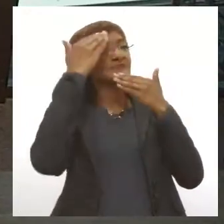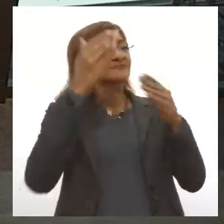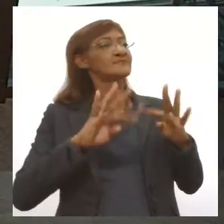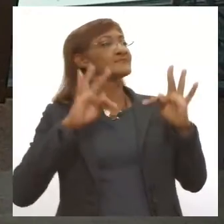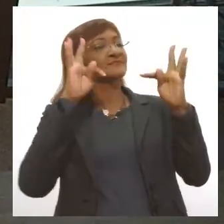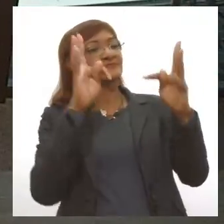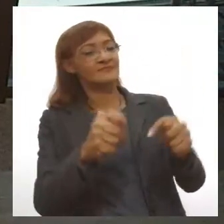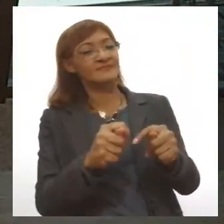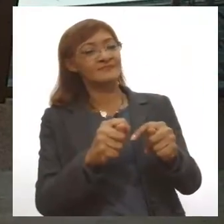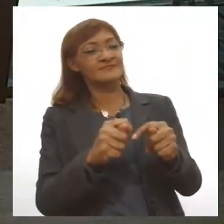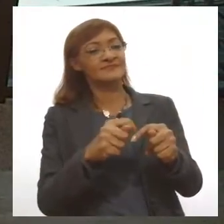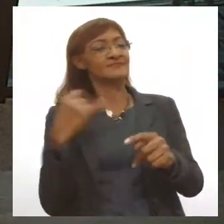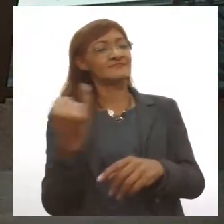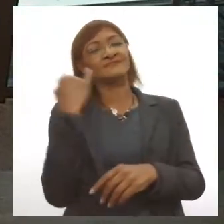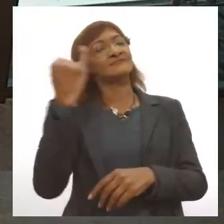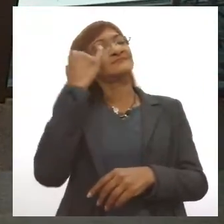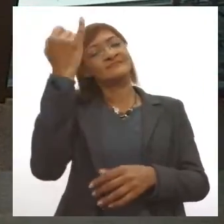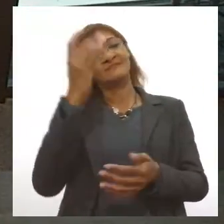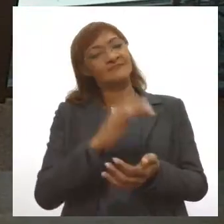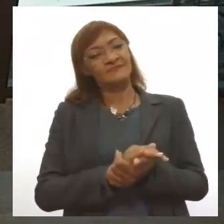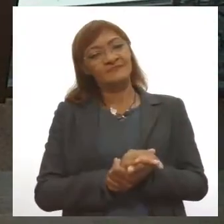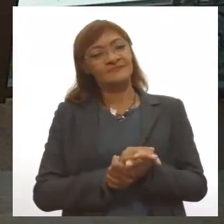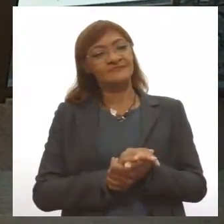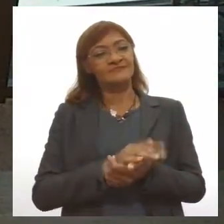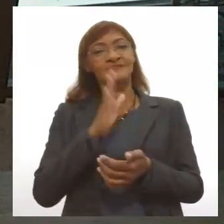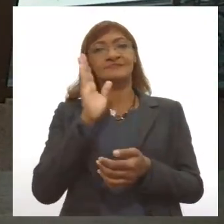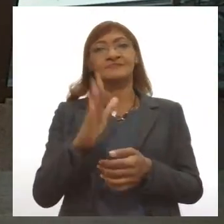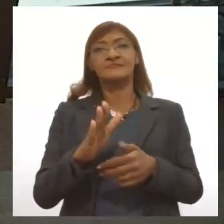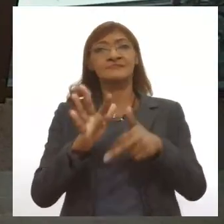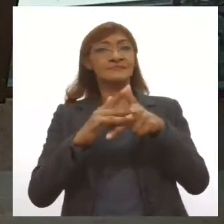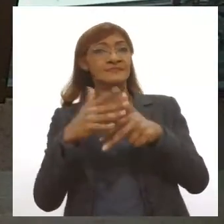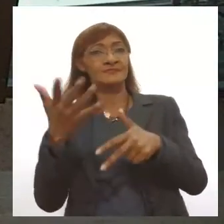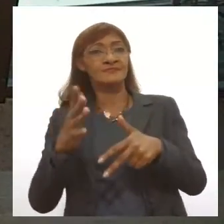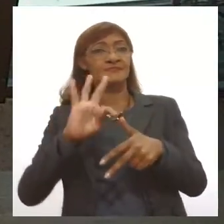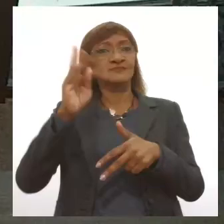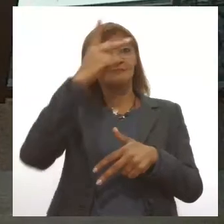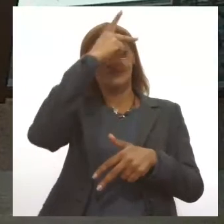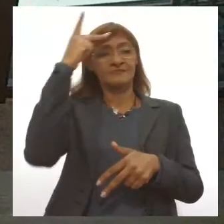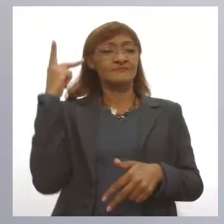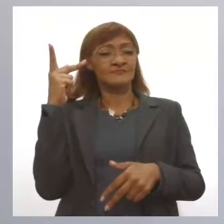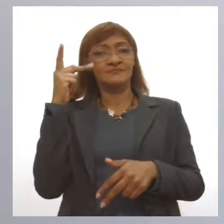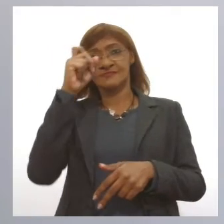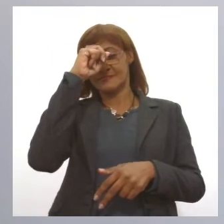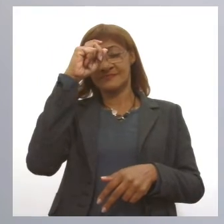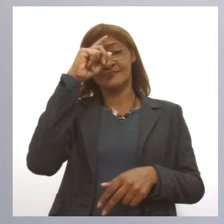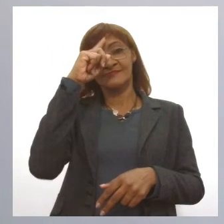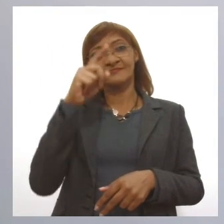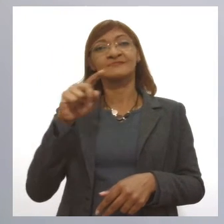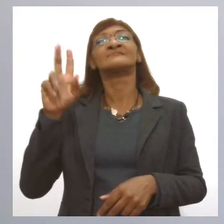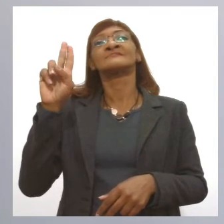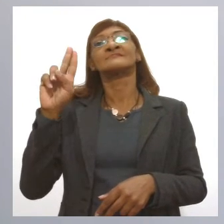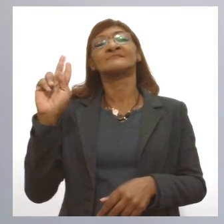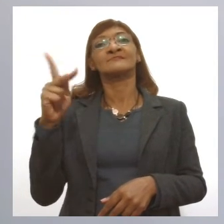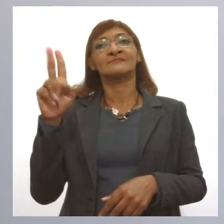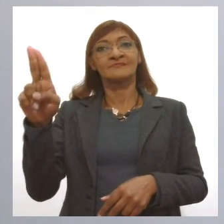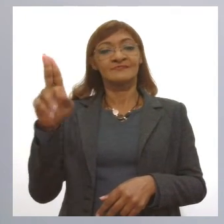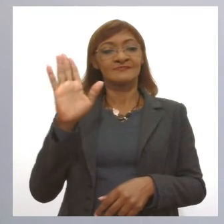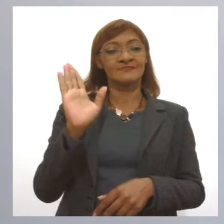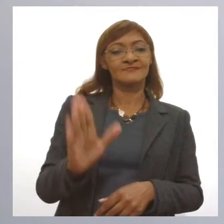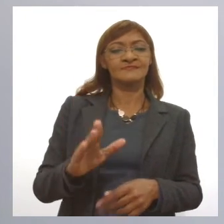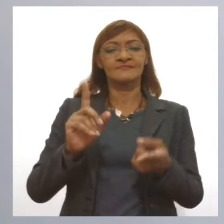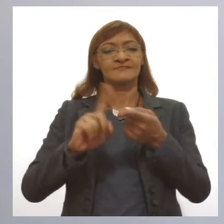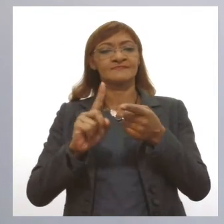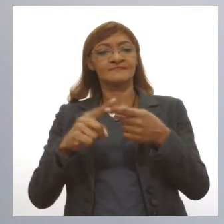estudo, é importantíssimo, os pacientes, toda a equipe do hospital universitário, toda a equipe do monitor da corona, do